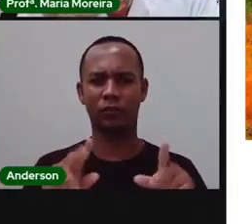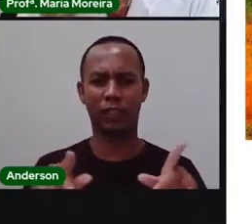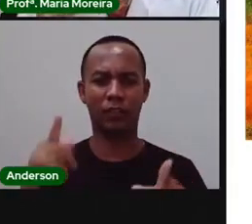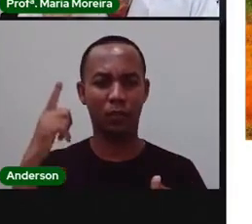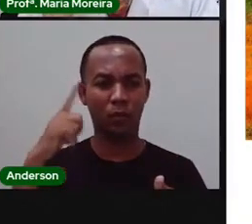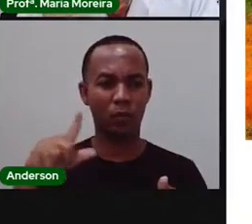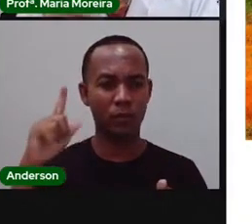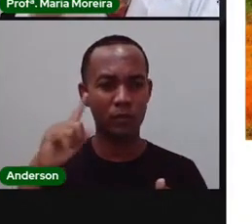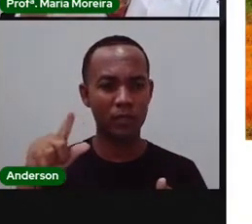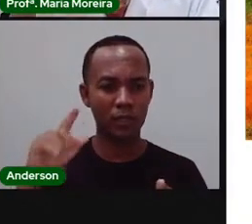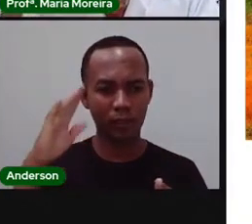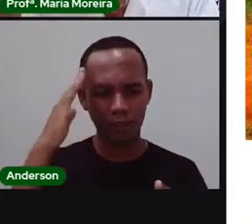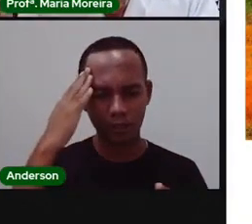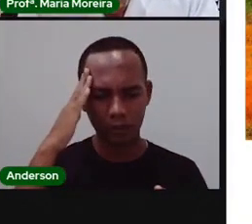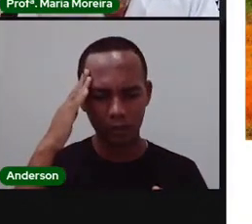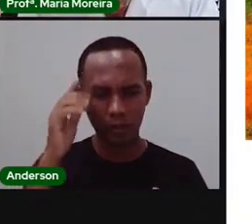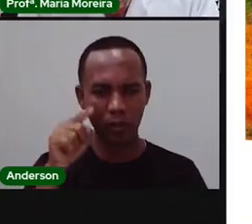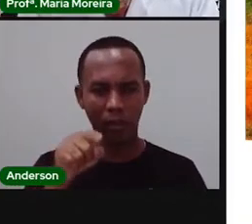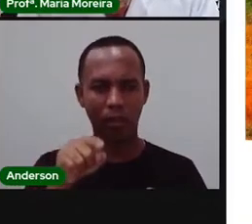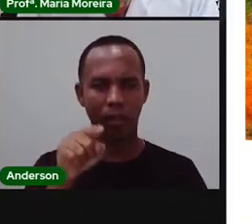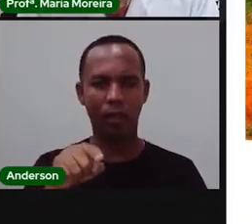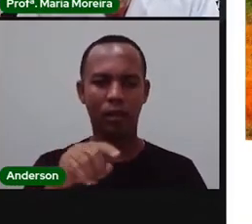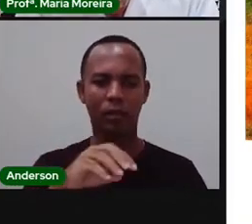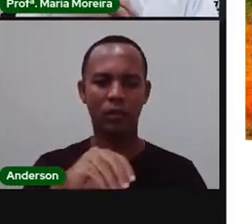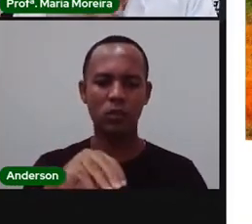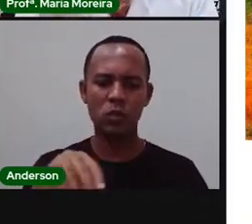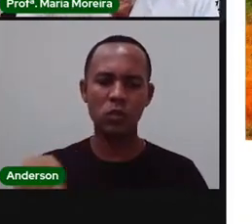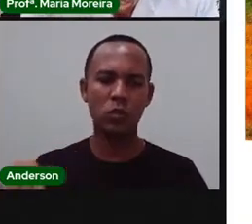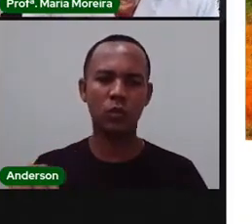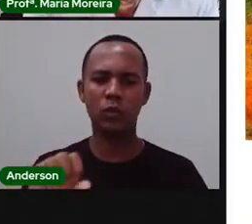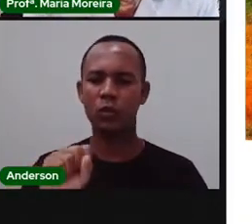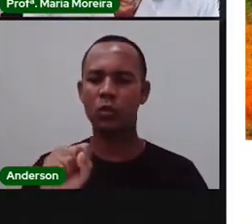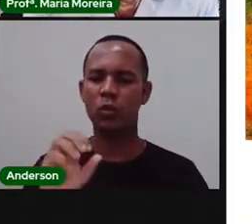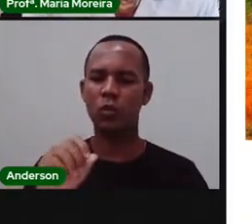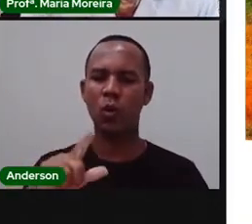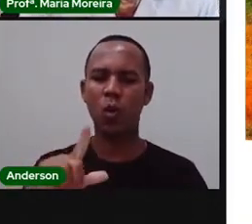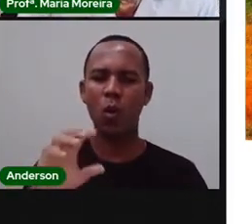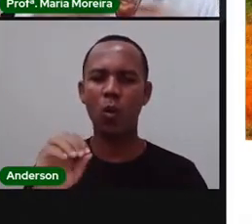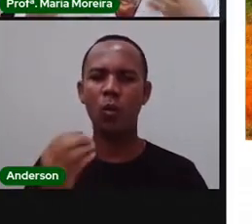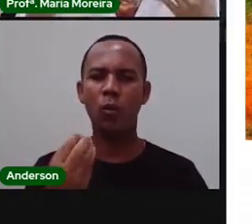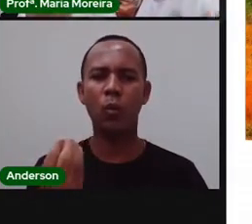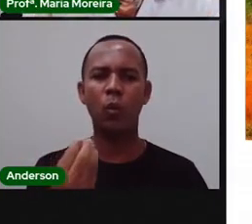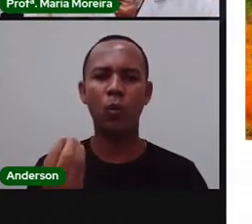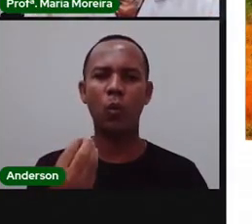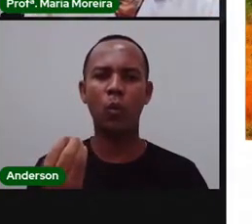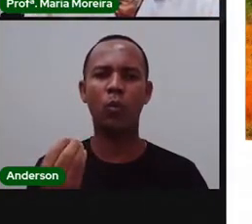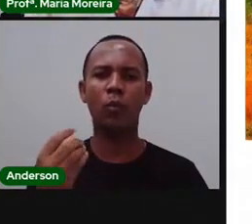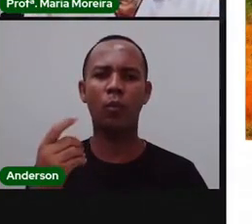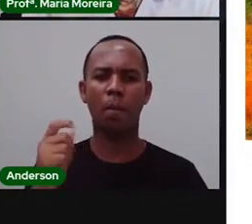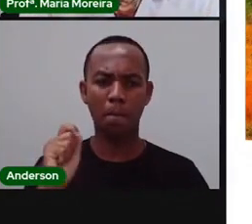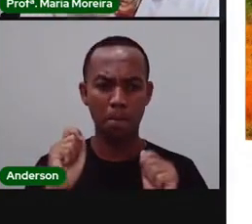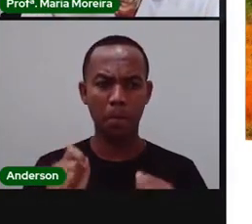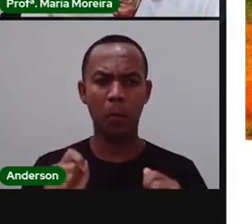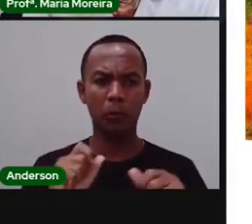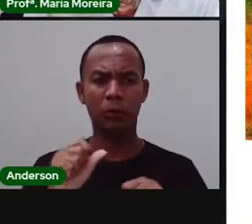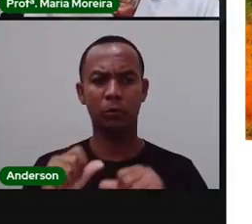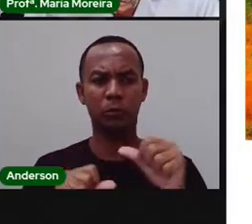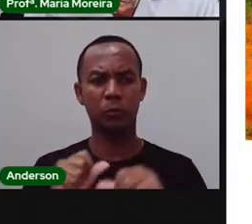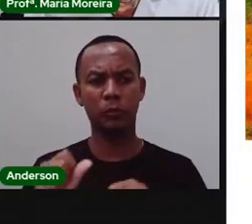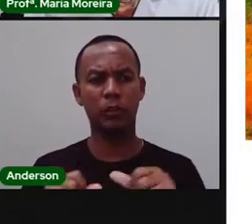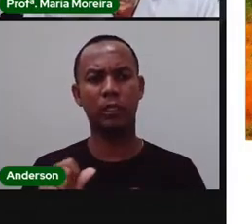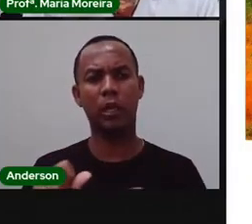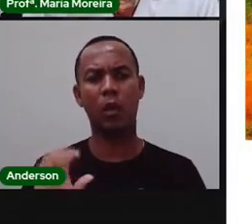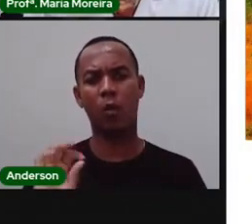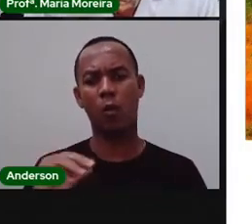conseguem identificar o tipo de solo que tem próximo à casa de vocês. Se vocês podem mudar esse solo, se vocês podem fazer